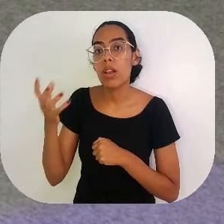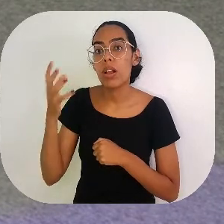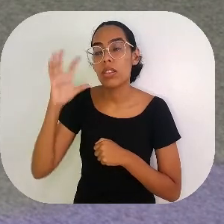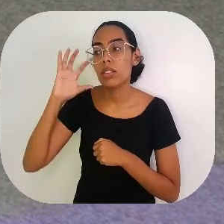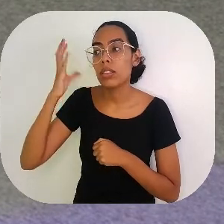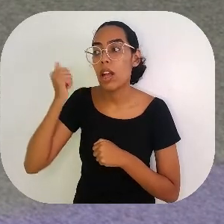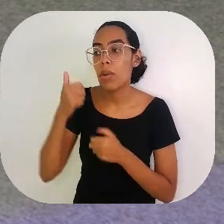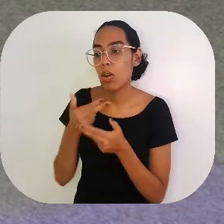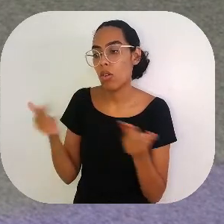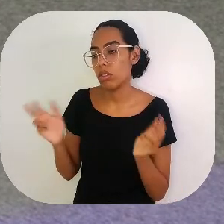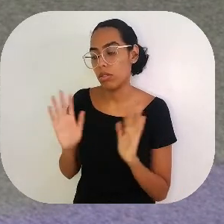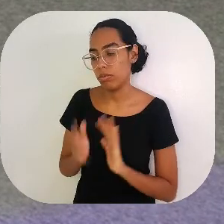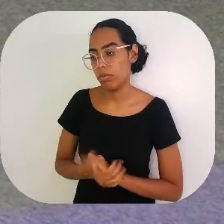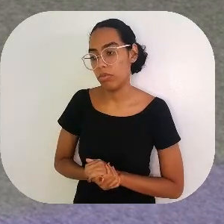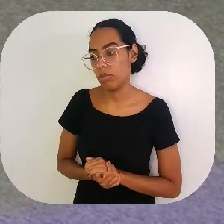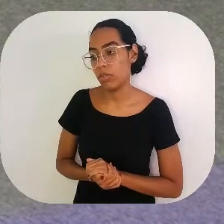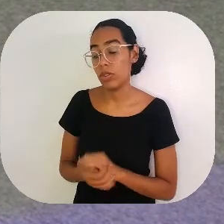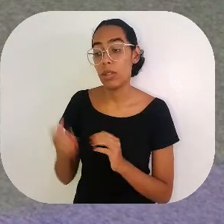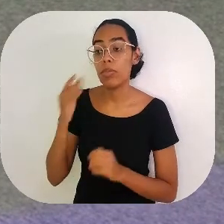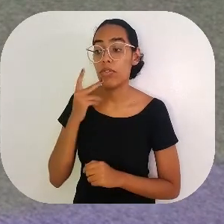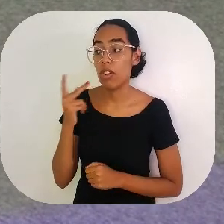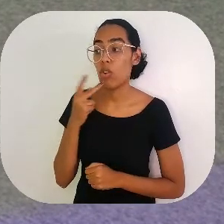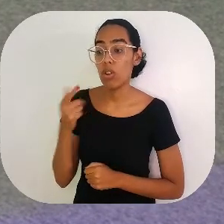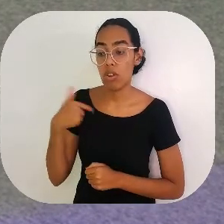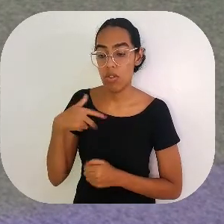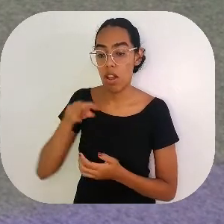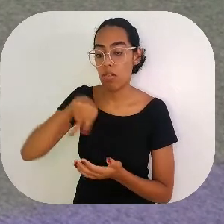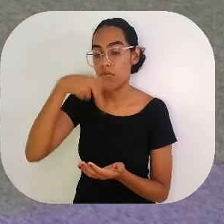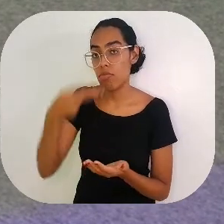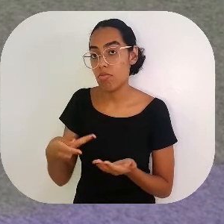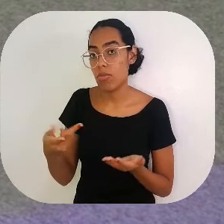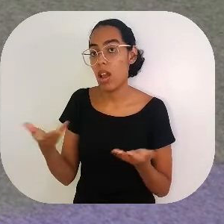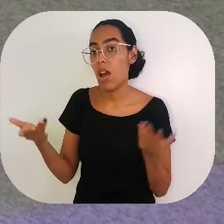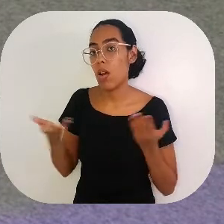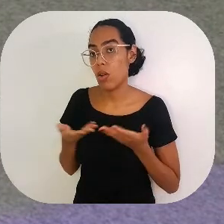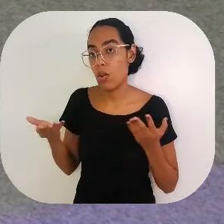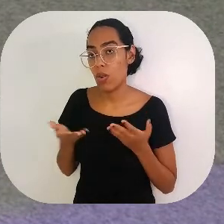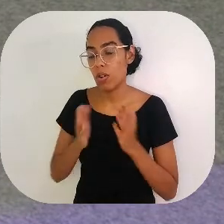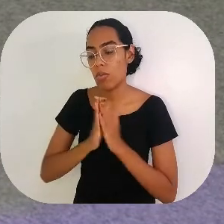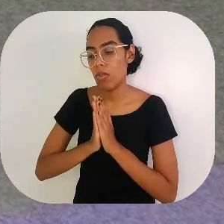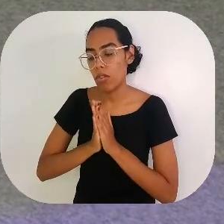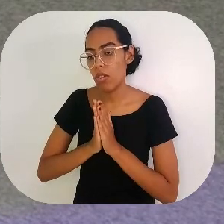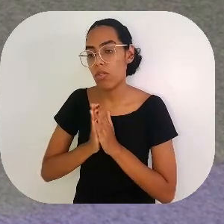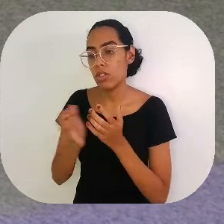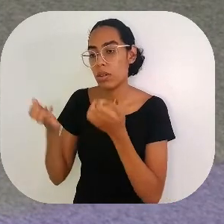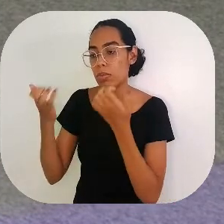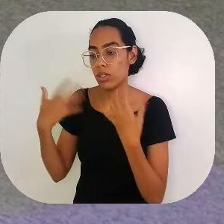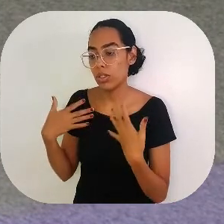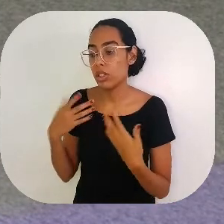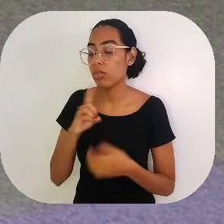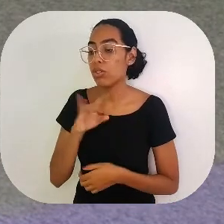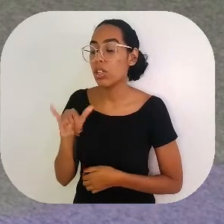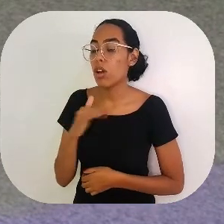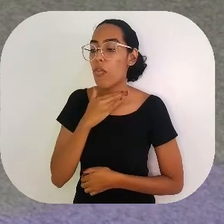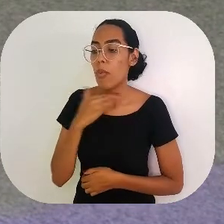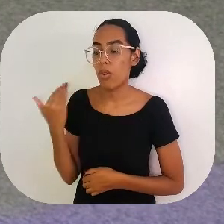adivinhar as coisas, né? O senhor adivinhou que eu ia cair. Então, seu padre, eu quero que o senhor me diga o dia da minha